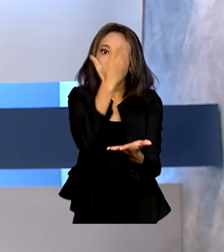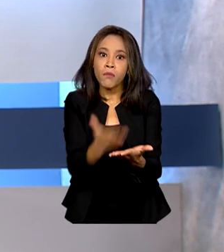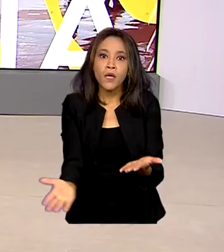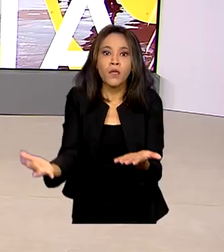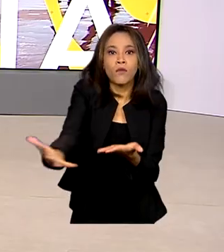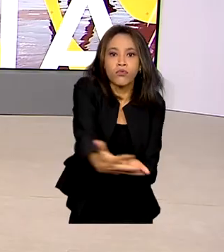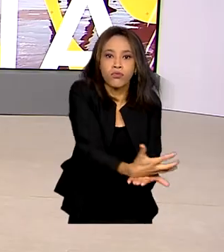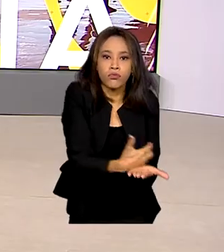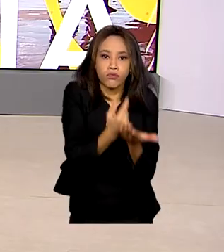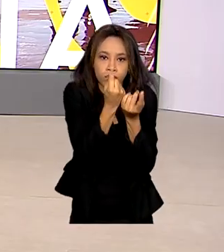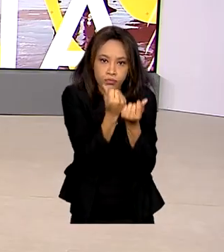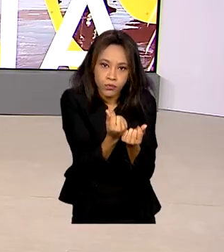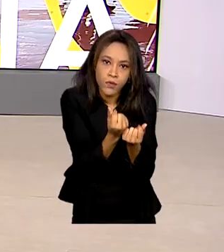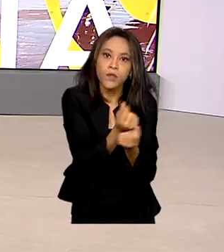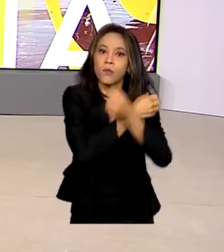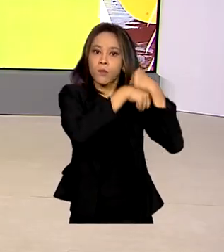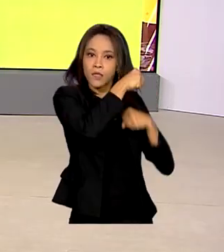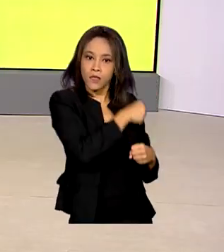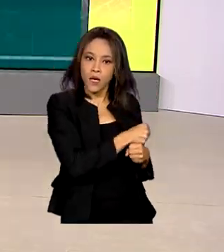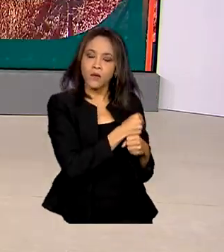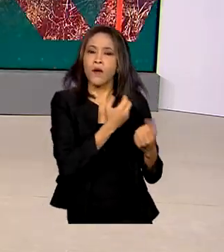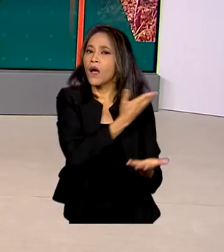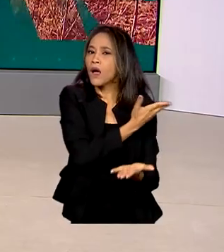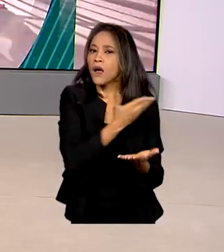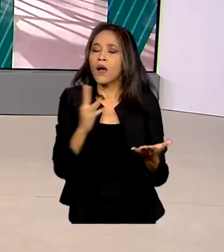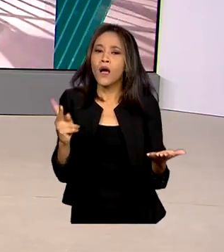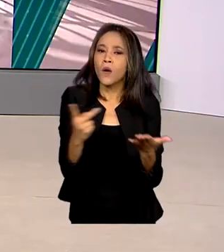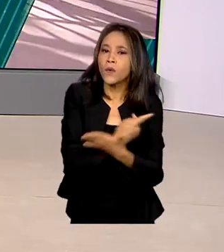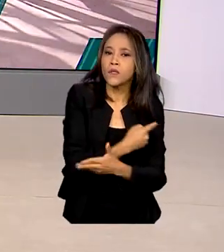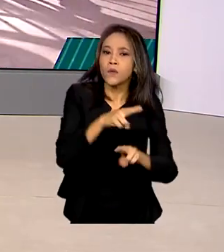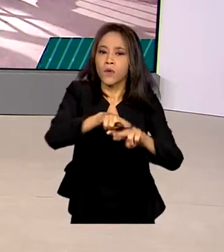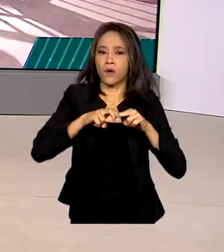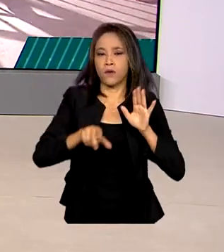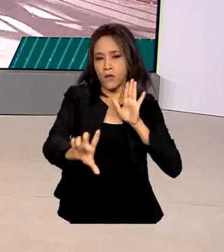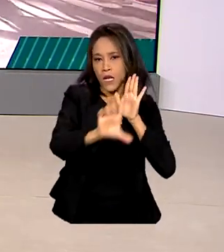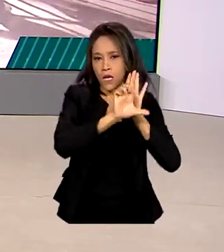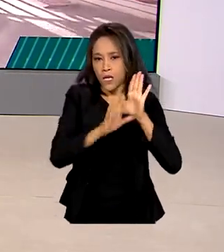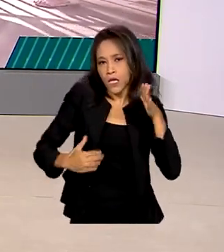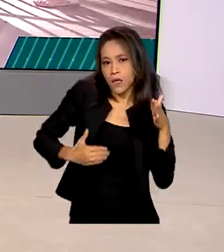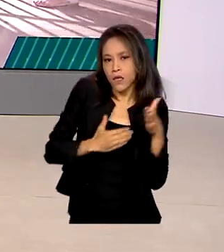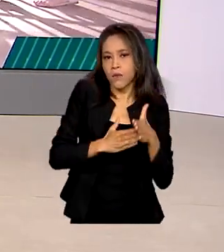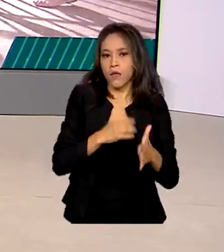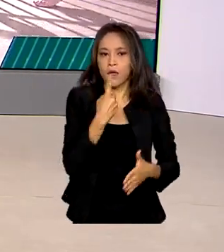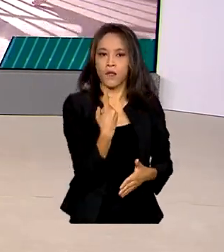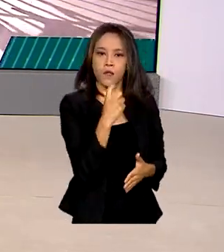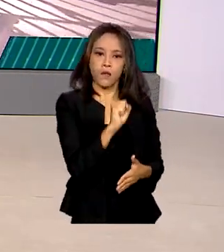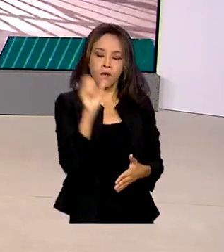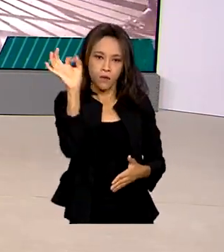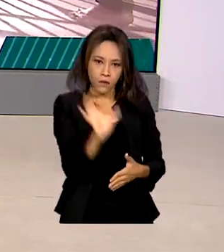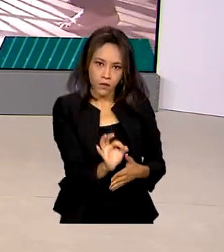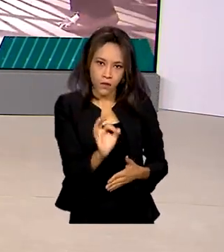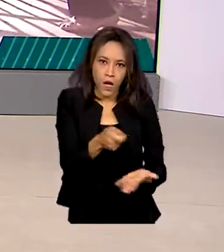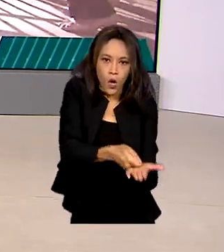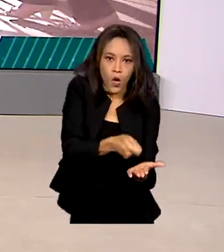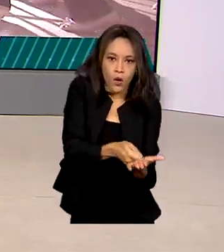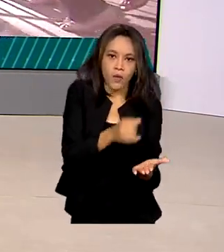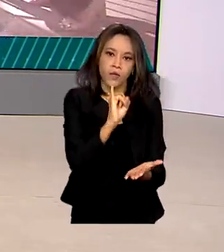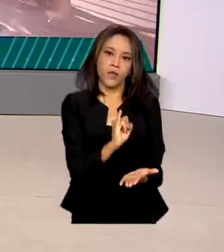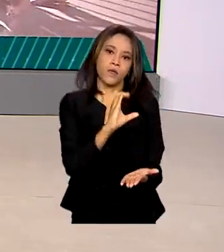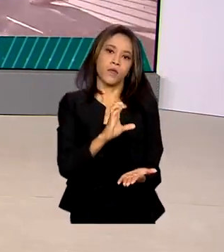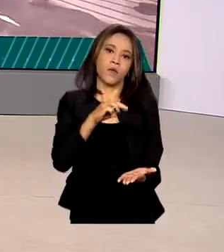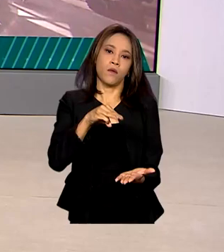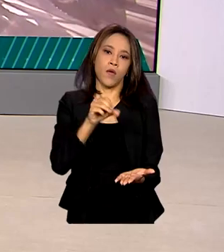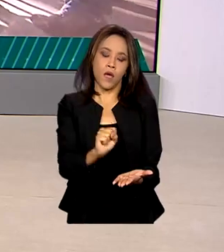passado. A perda ocorreu por conta da lei que limitava em 18% a cobrança do ICMS de setores